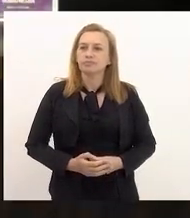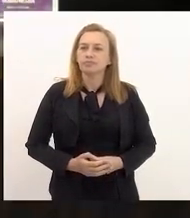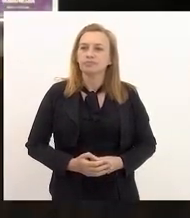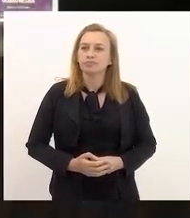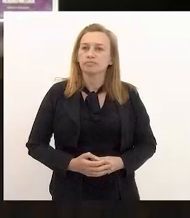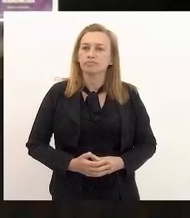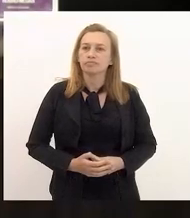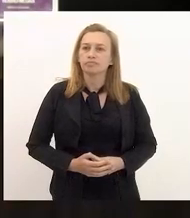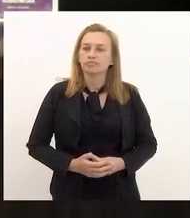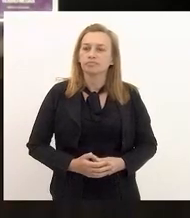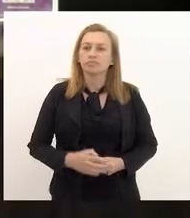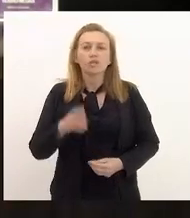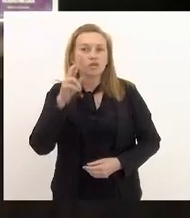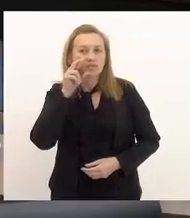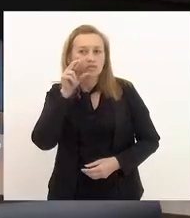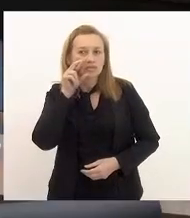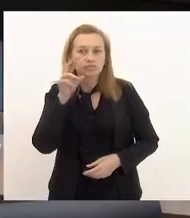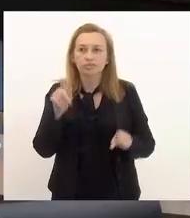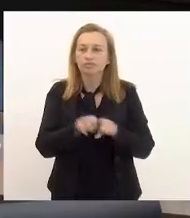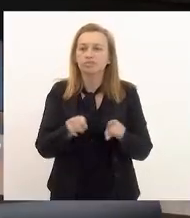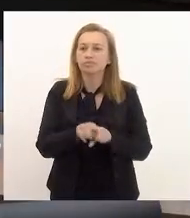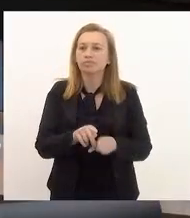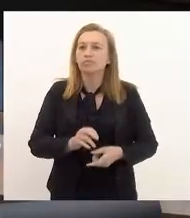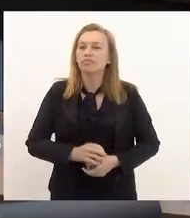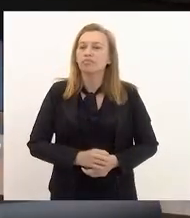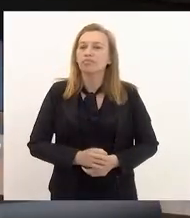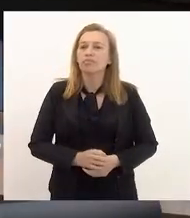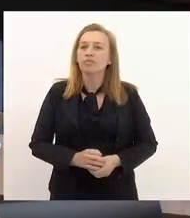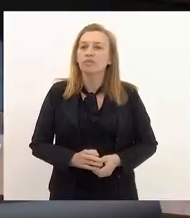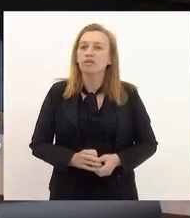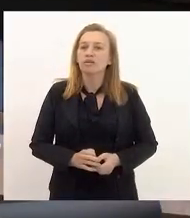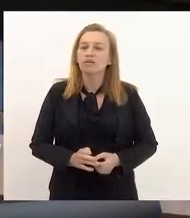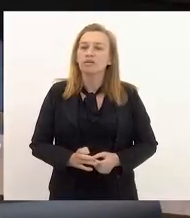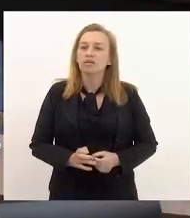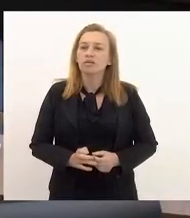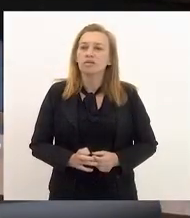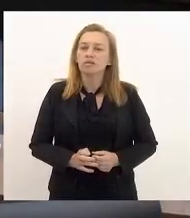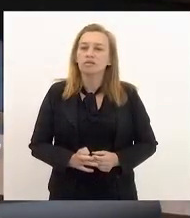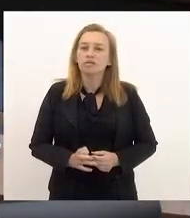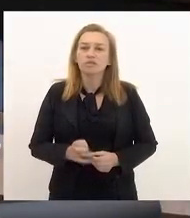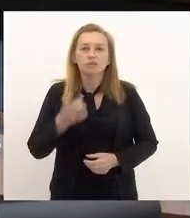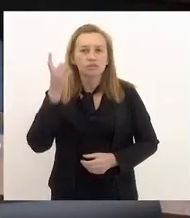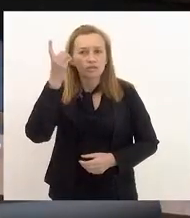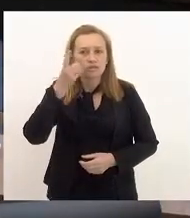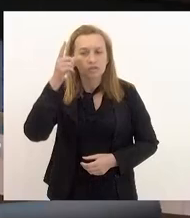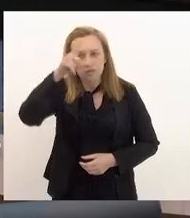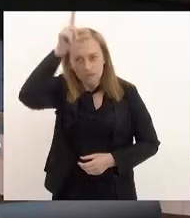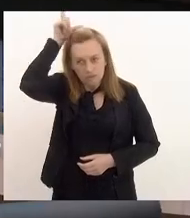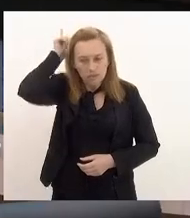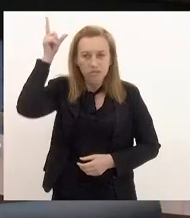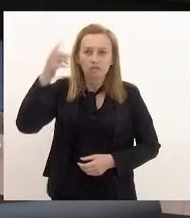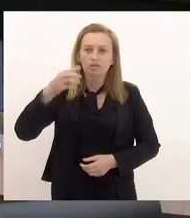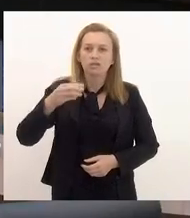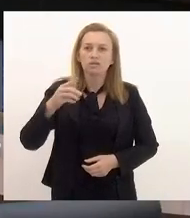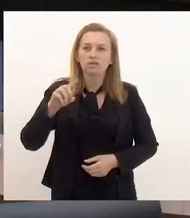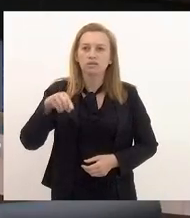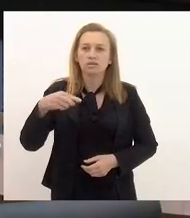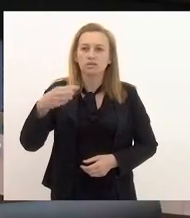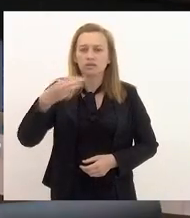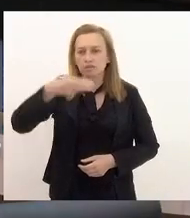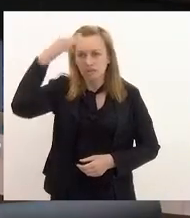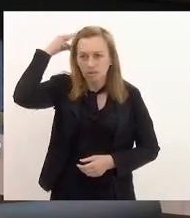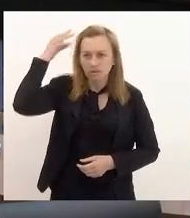Deputado Rosenberg também. Eu, deputado Luiz Paulo, deputado Márcio, em seguida deputado Luiz Paulo.